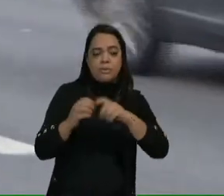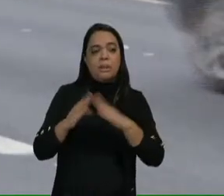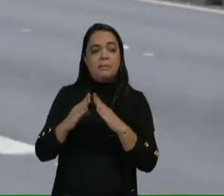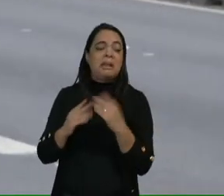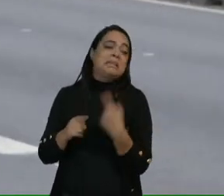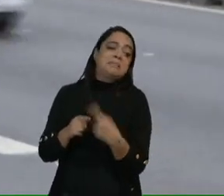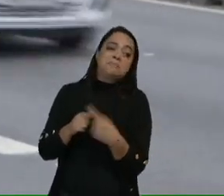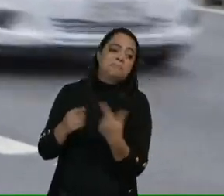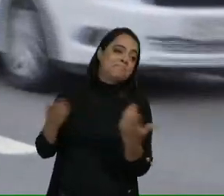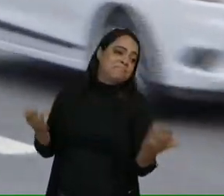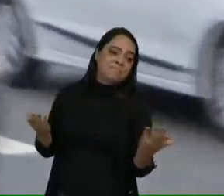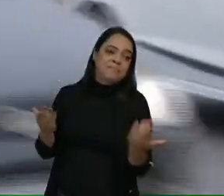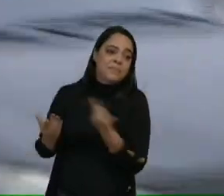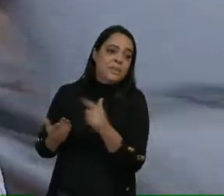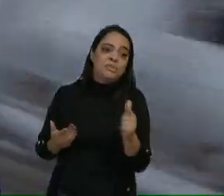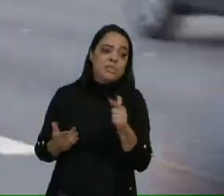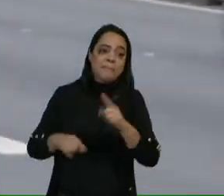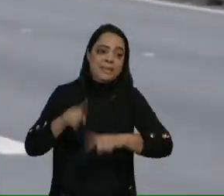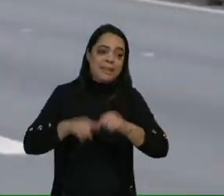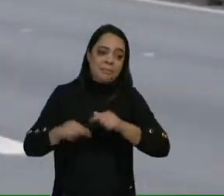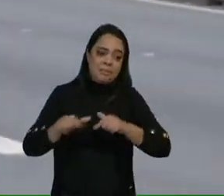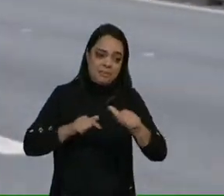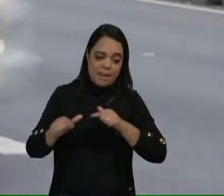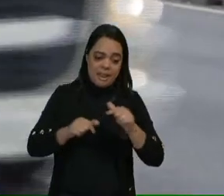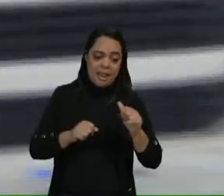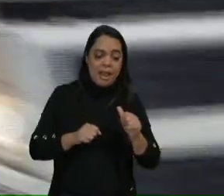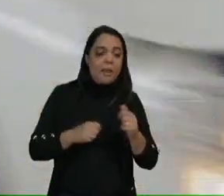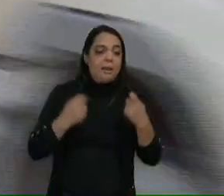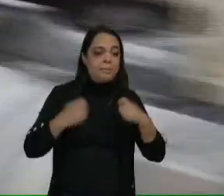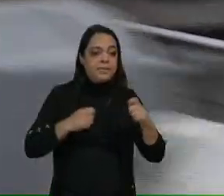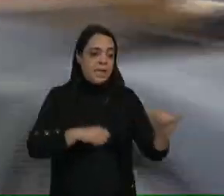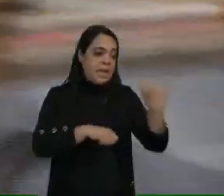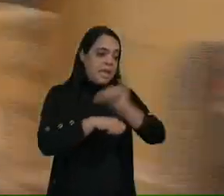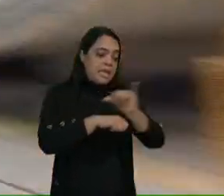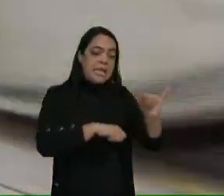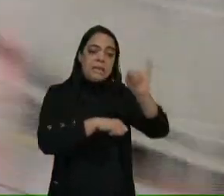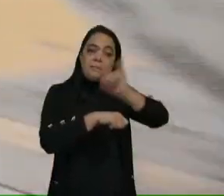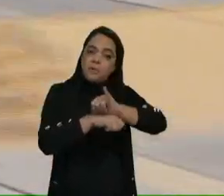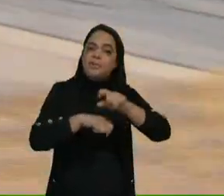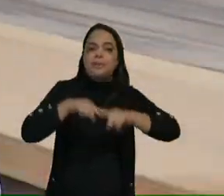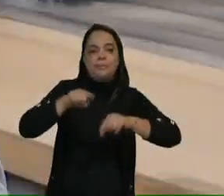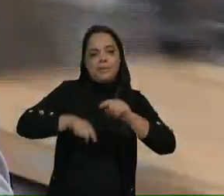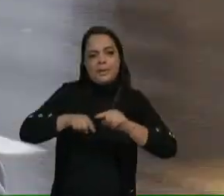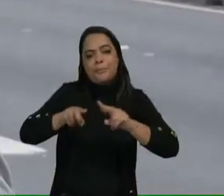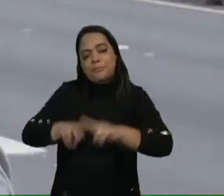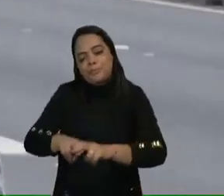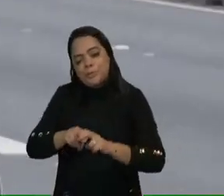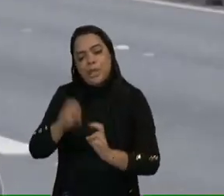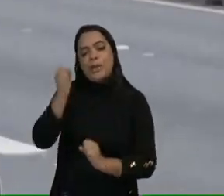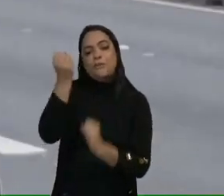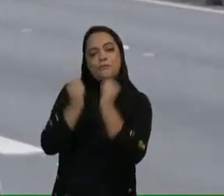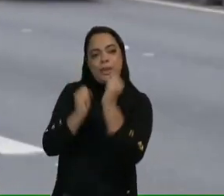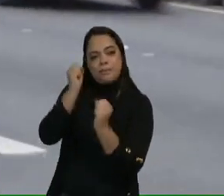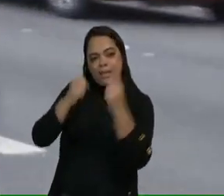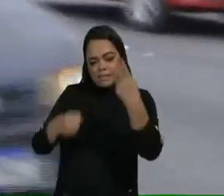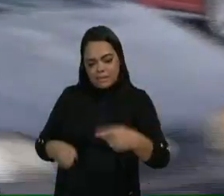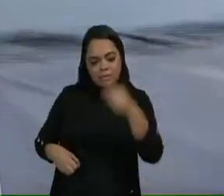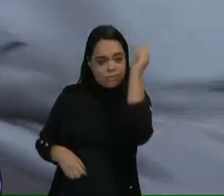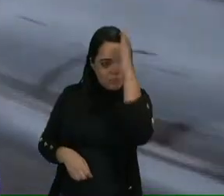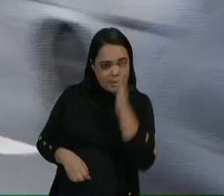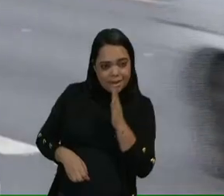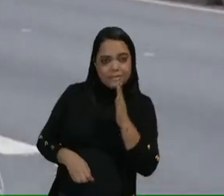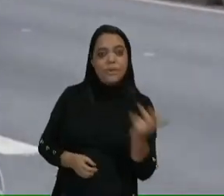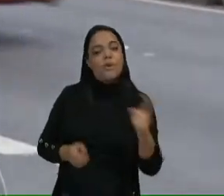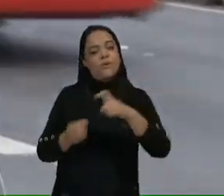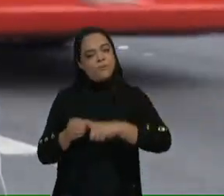A indústria nacional precisa importar a maior parte desse material. Por isso, a fabricação nacional de semicondutores